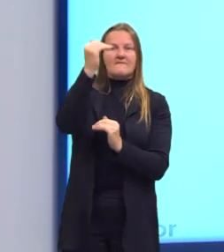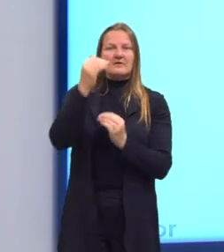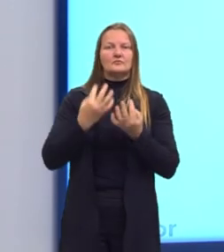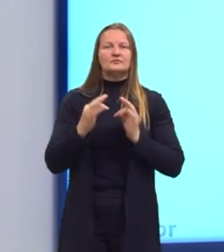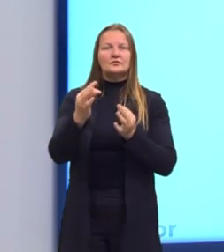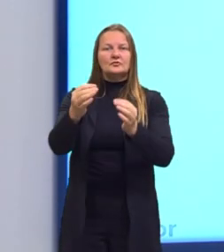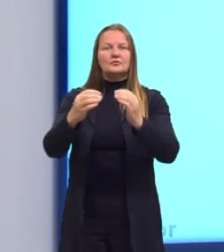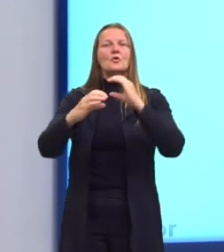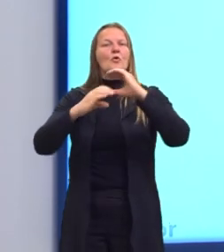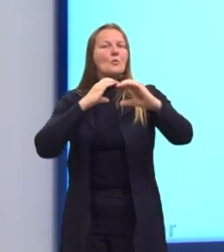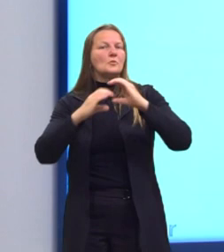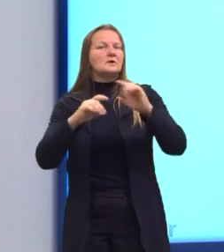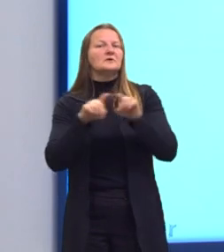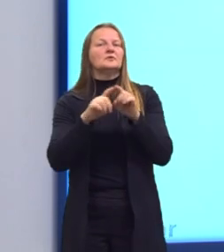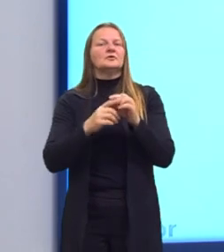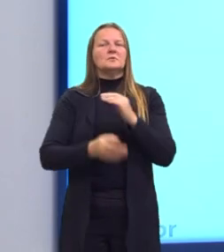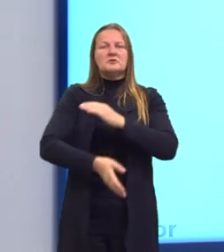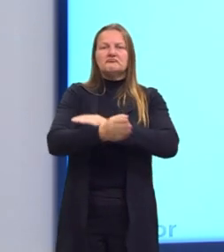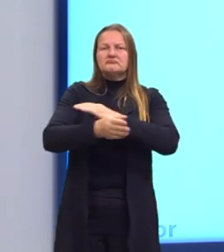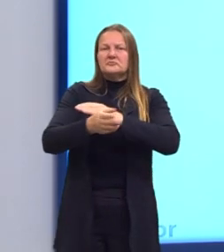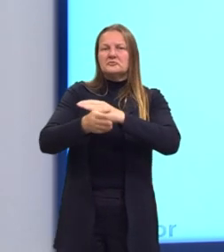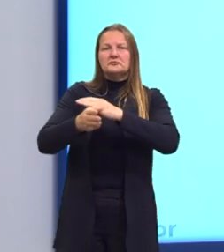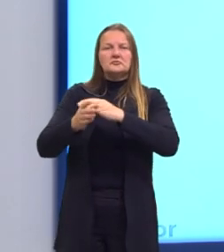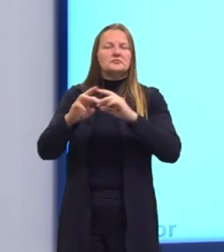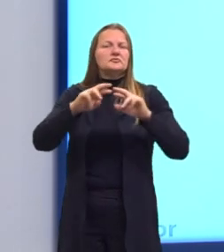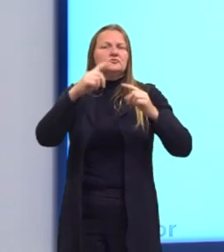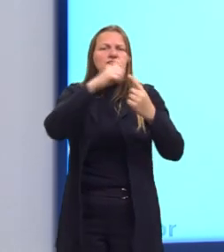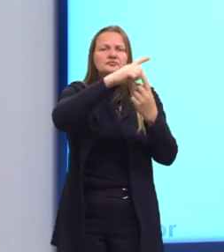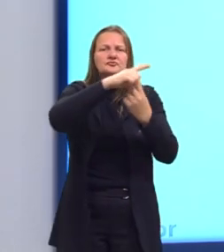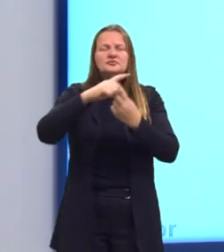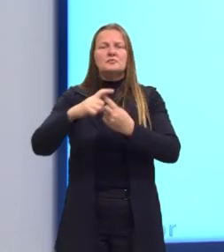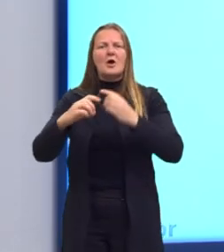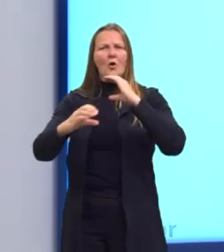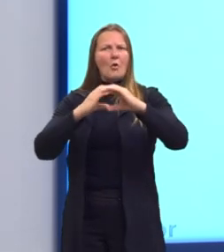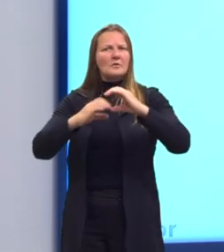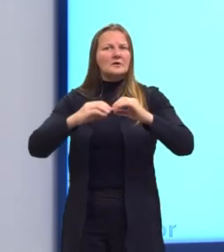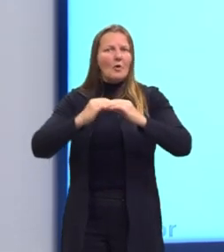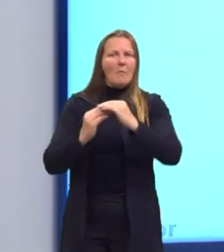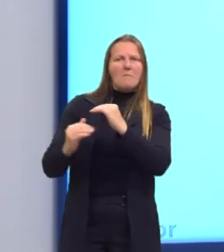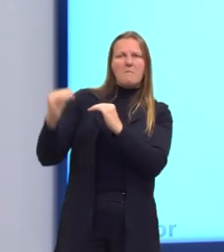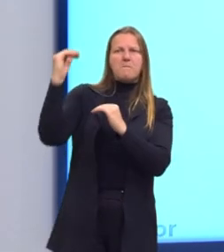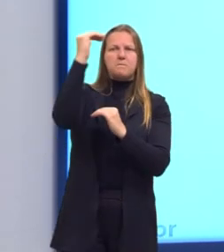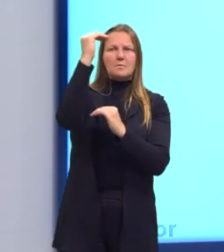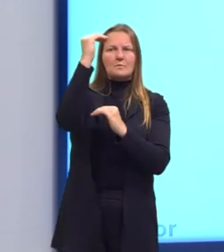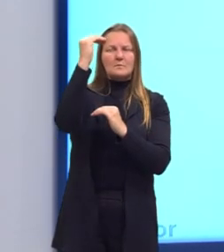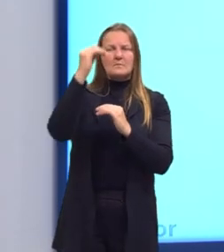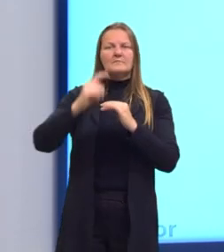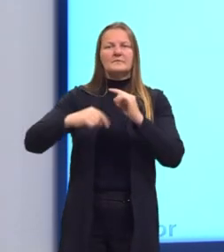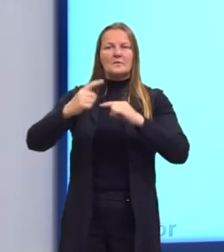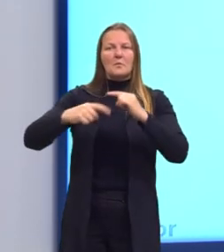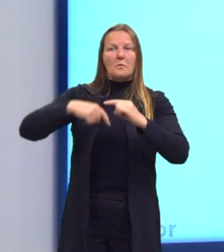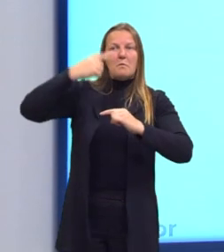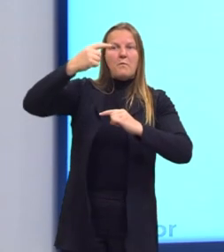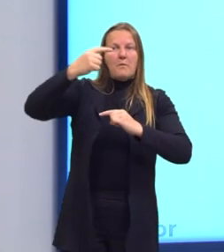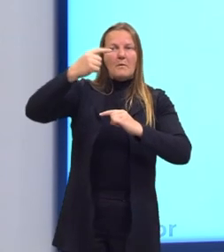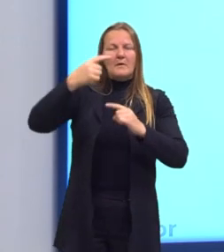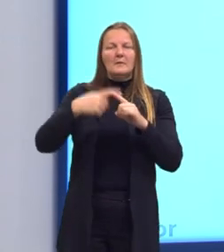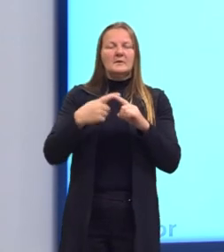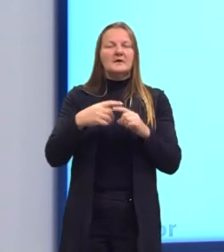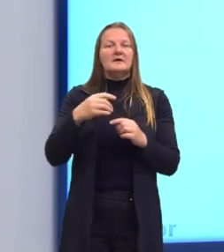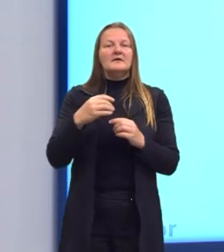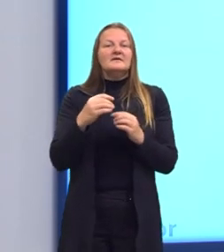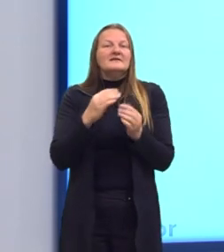comunicação e de transportes. A comunicação foi um dos setores que mais avançou na globalização. Nós